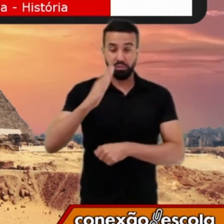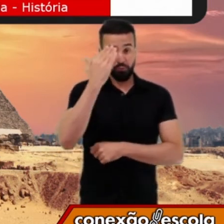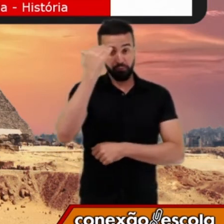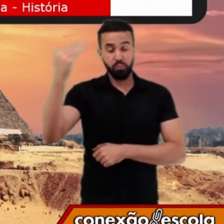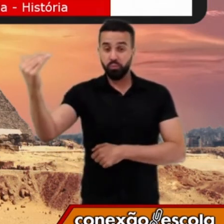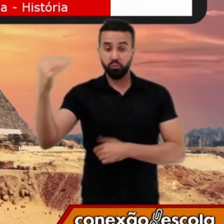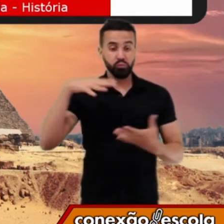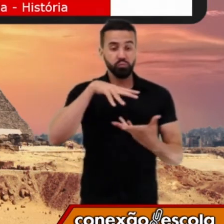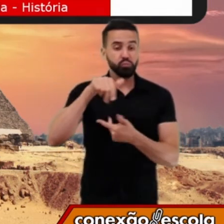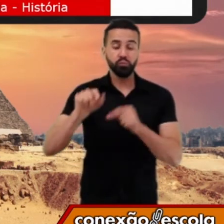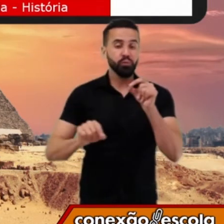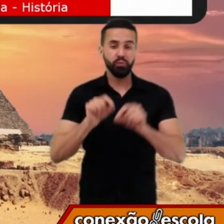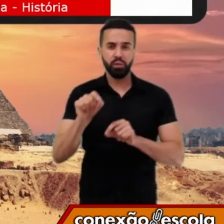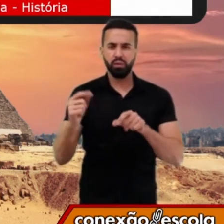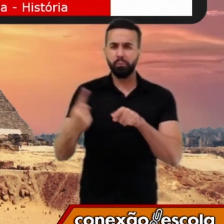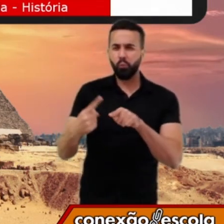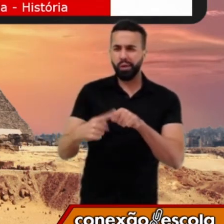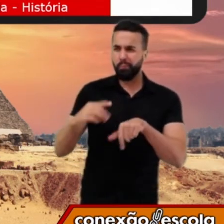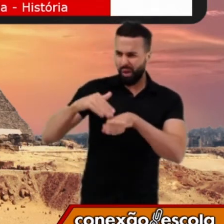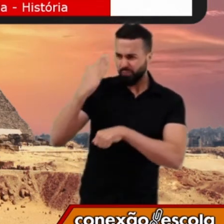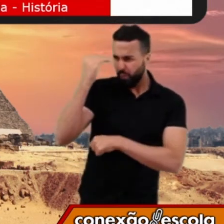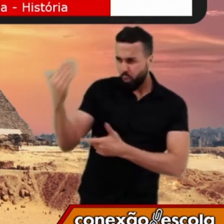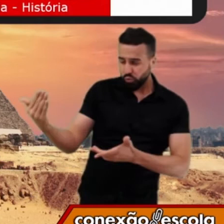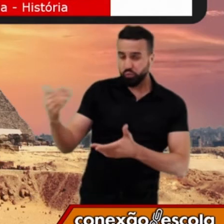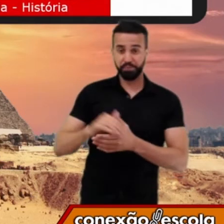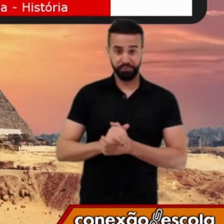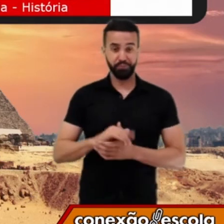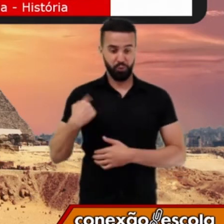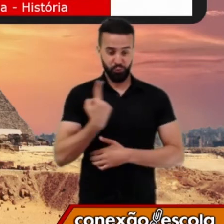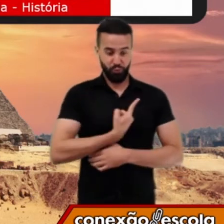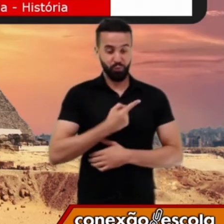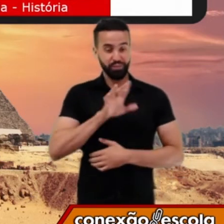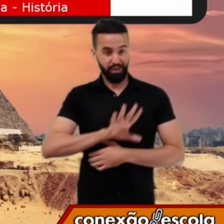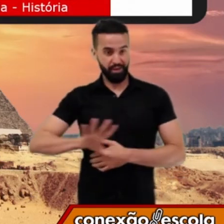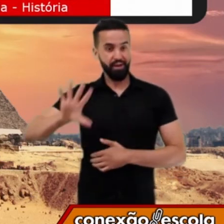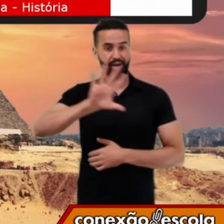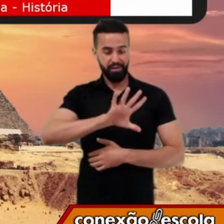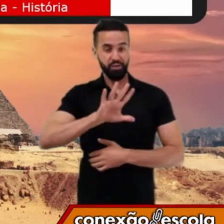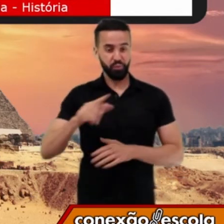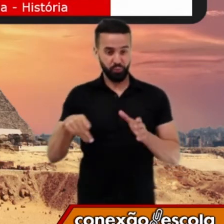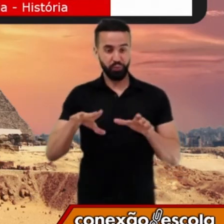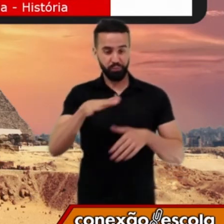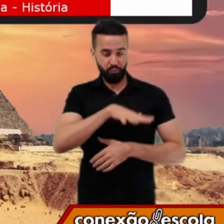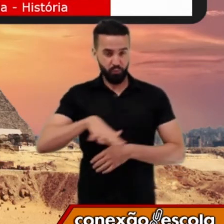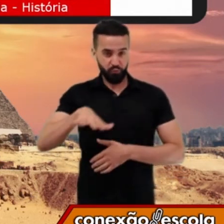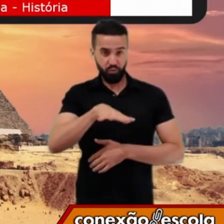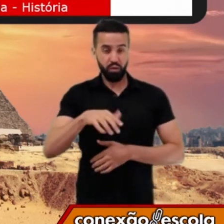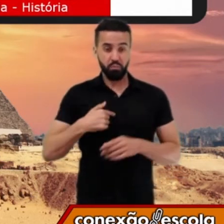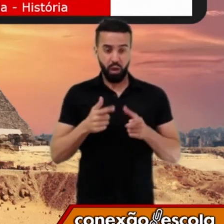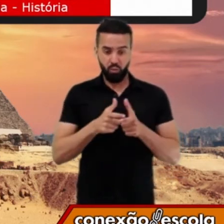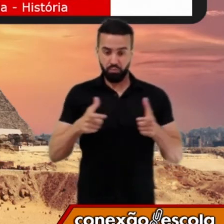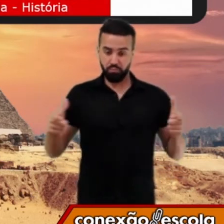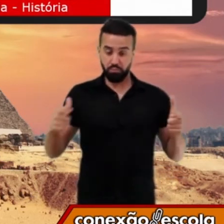por que mais famoso? Porque nós, como a civilização ocidental, onde a maioria das